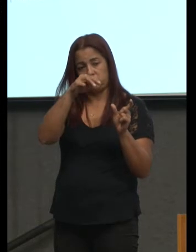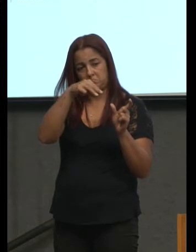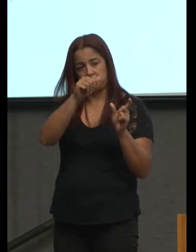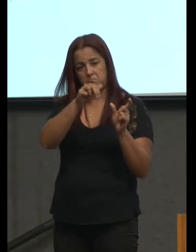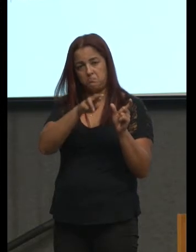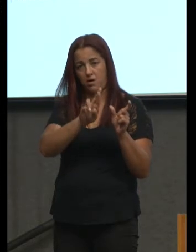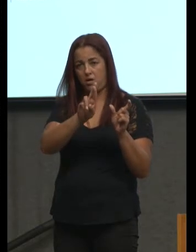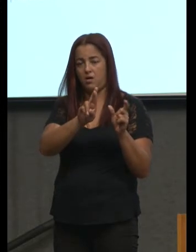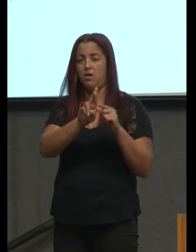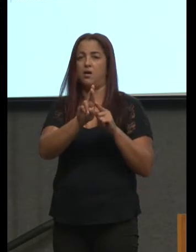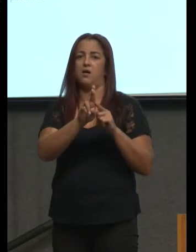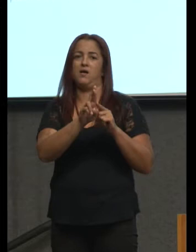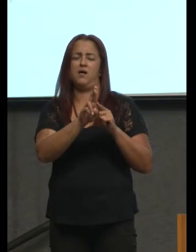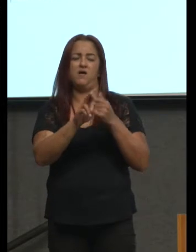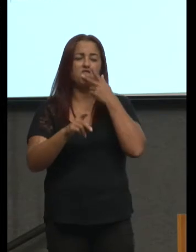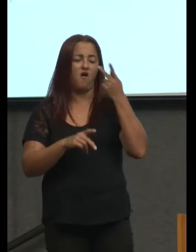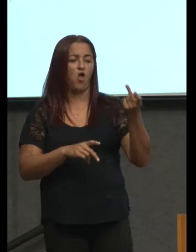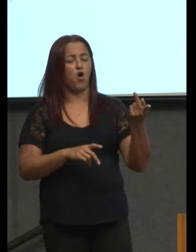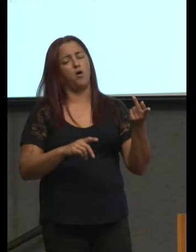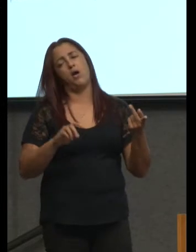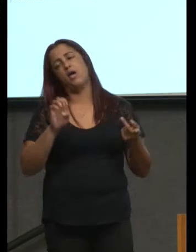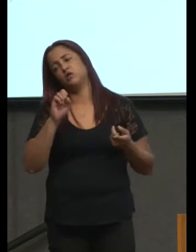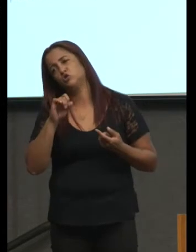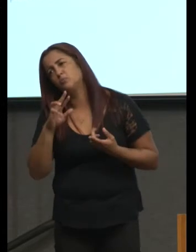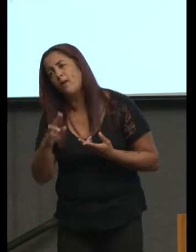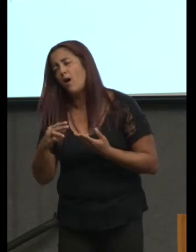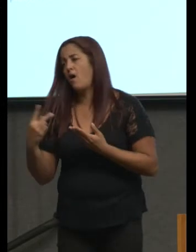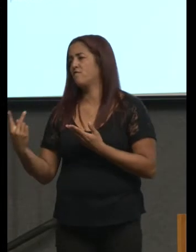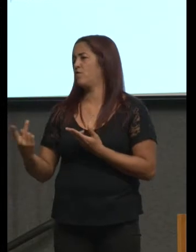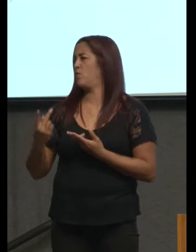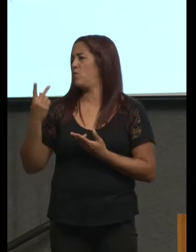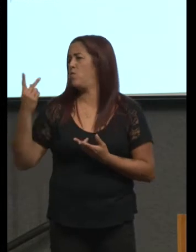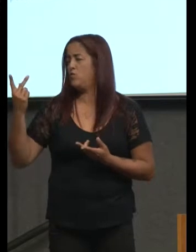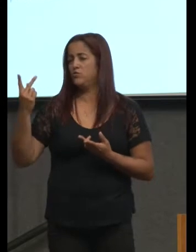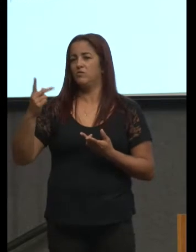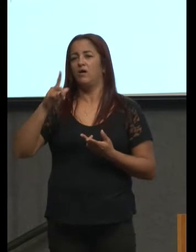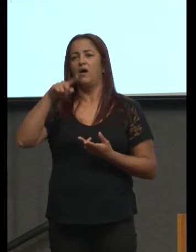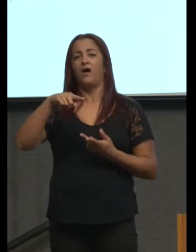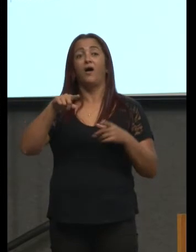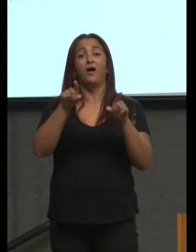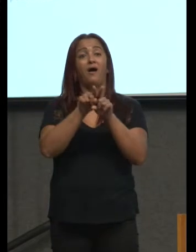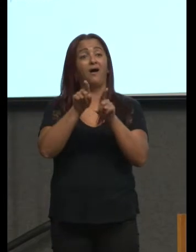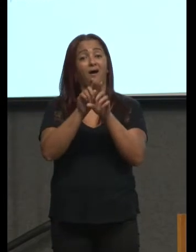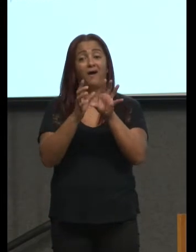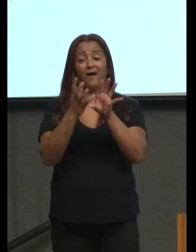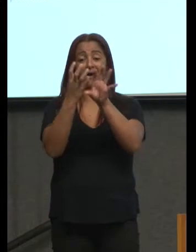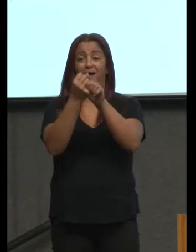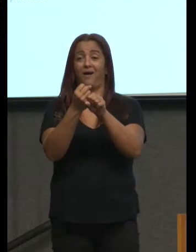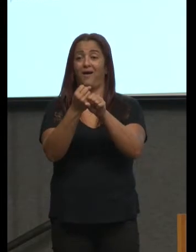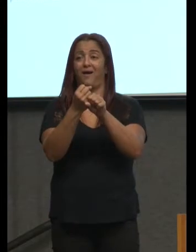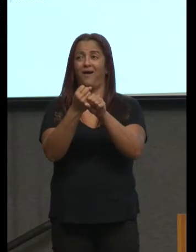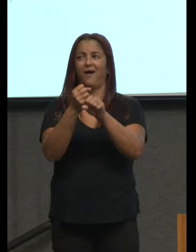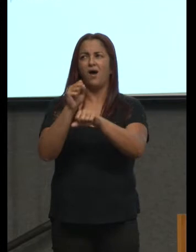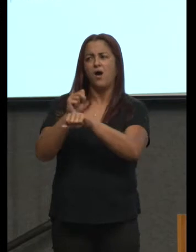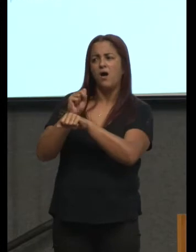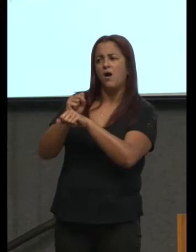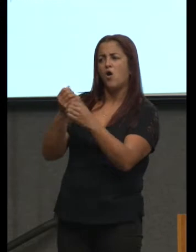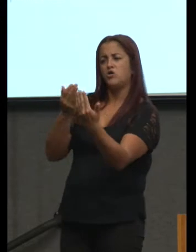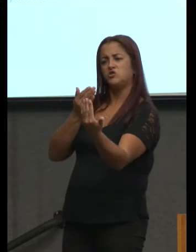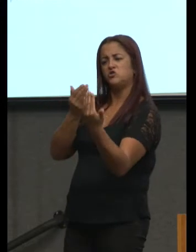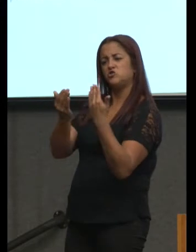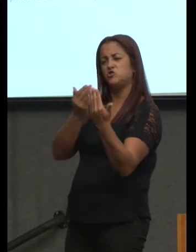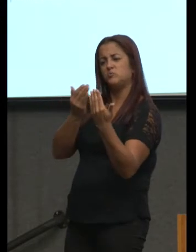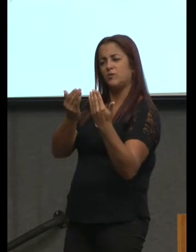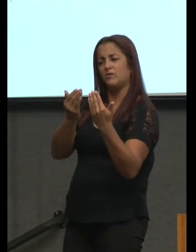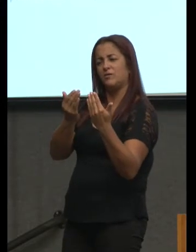valioso Menezes querido Menezes né e estimar também tem a ver com cálculo tem estimar um valor no sentido de